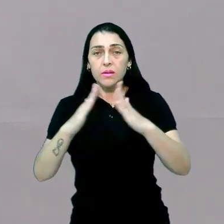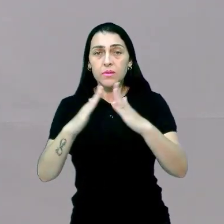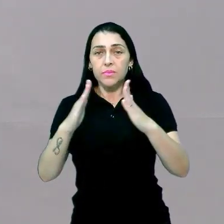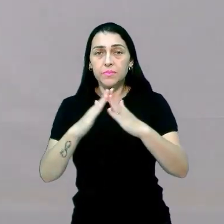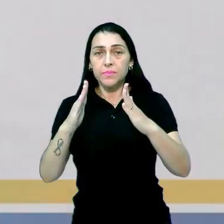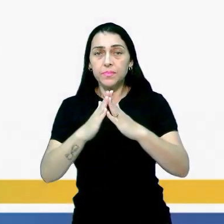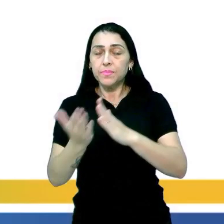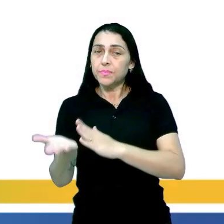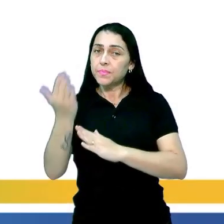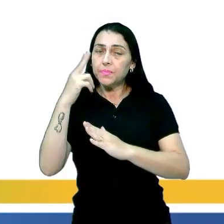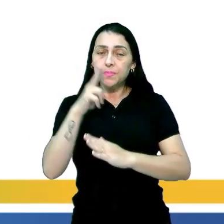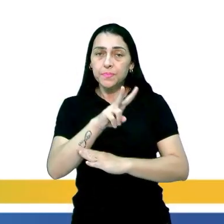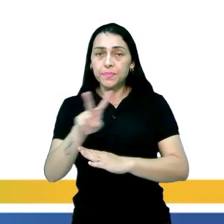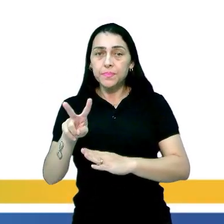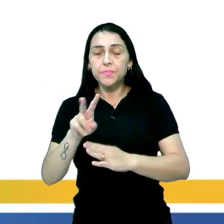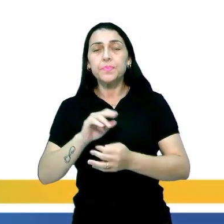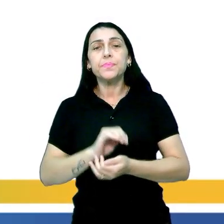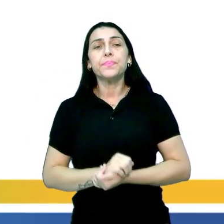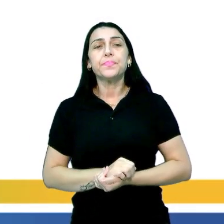vão nos acompanhar.